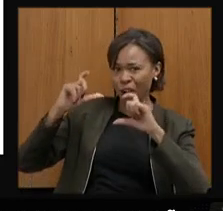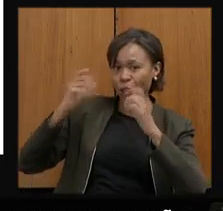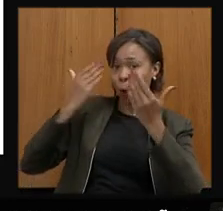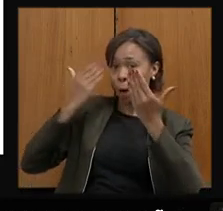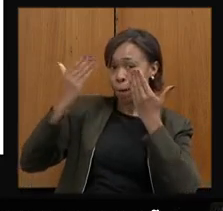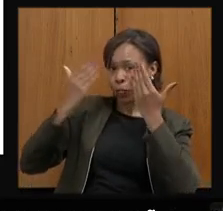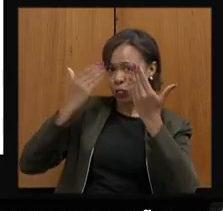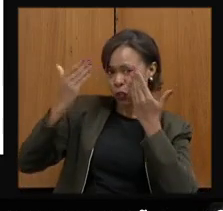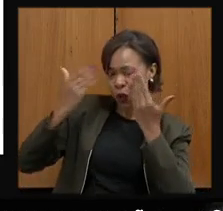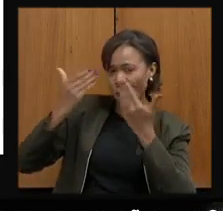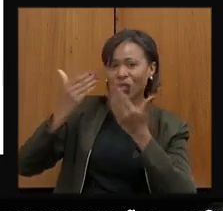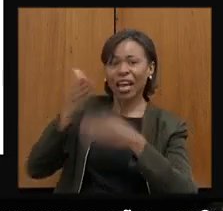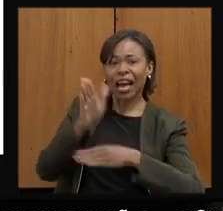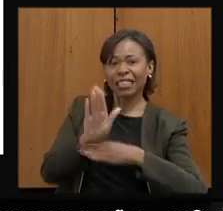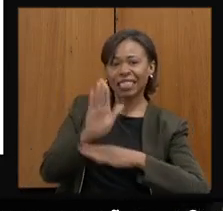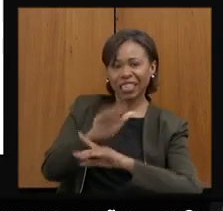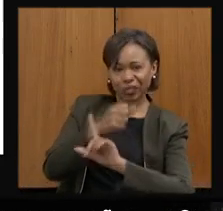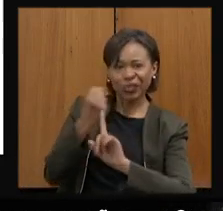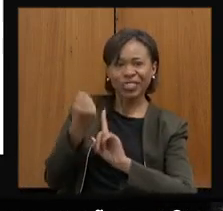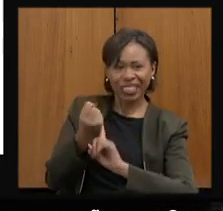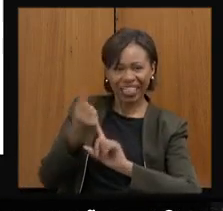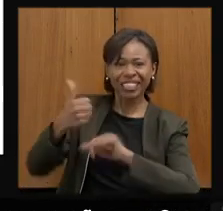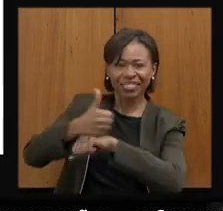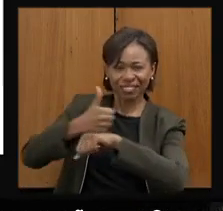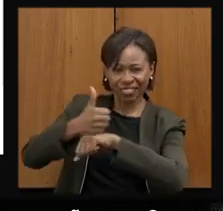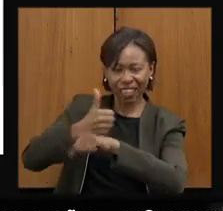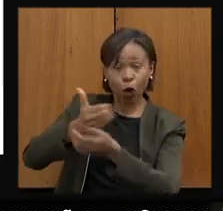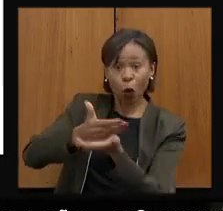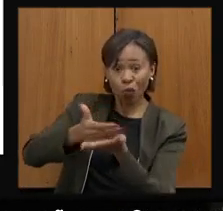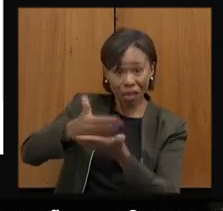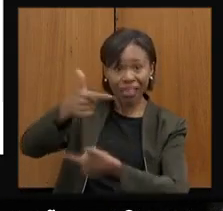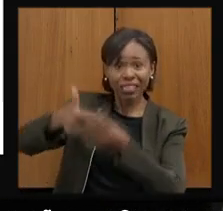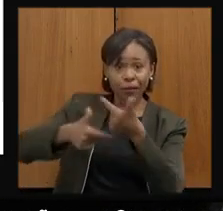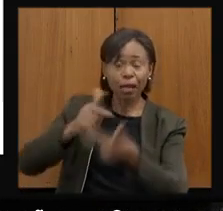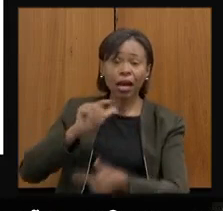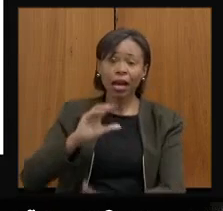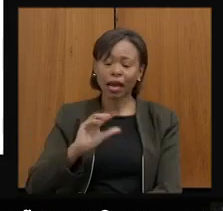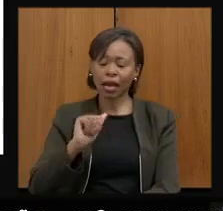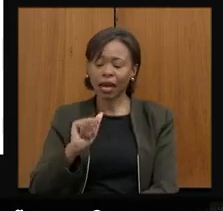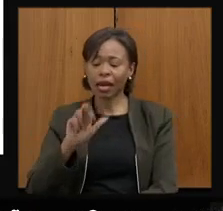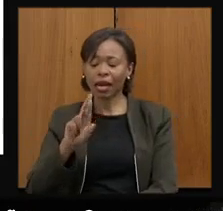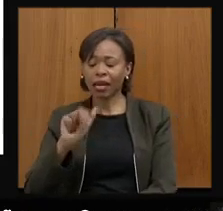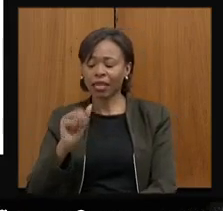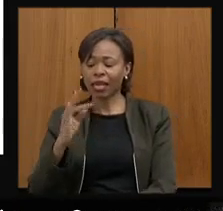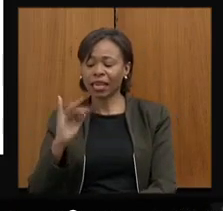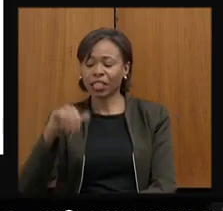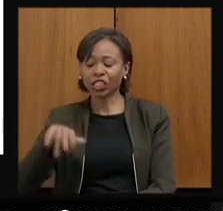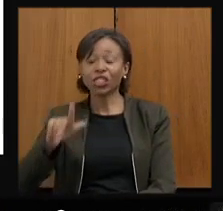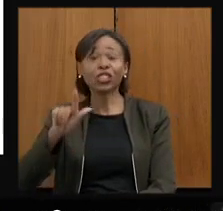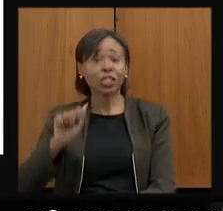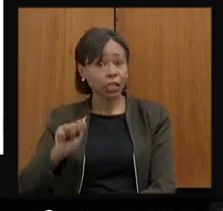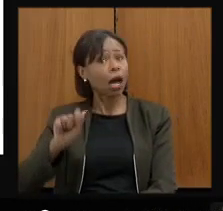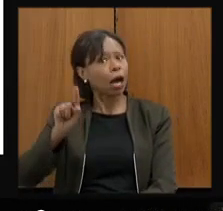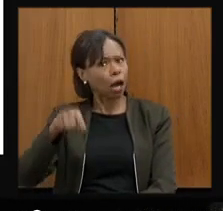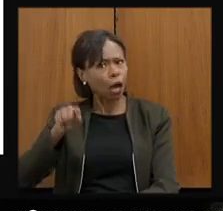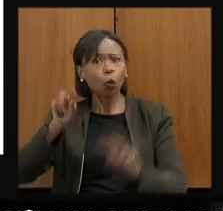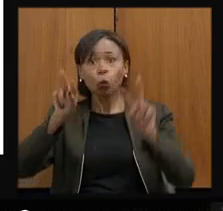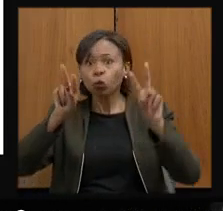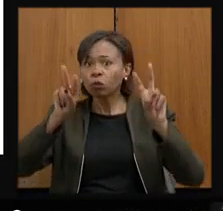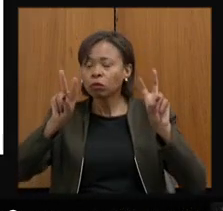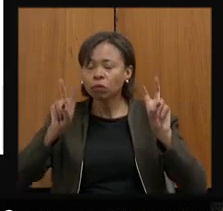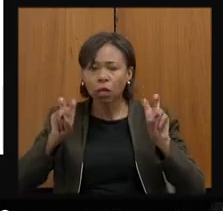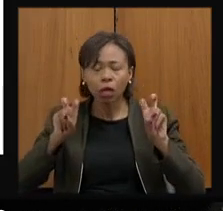sociais já iniciando suas atividades. foi na superintendência de Caratinga. E é um tema que, para nós, é muito